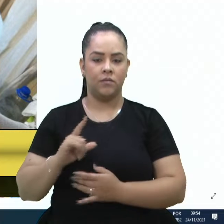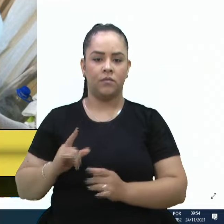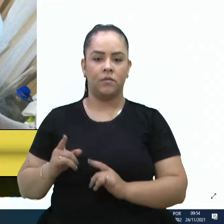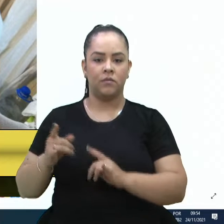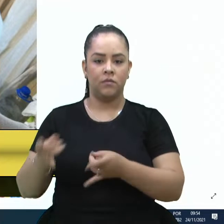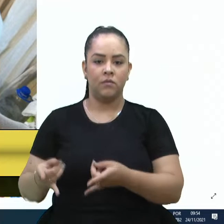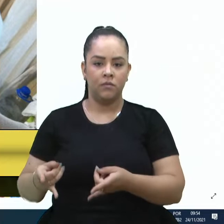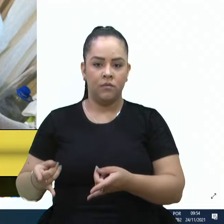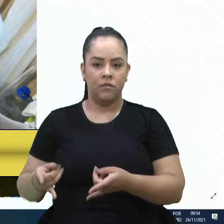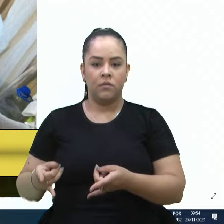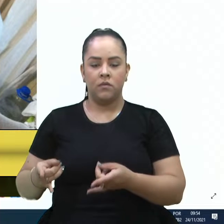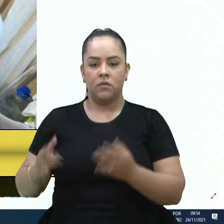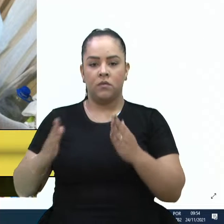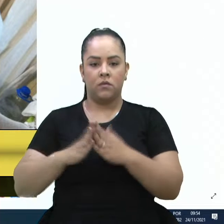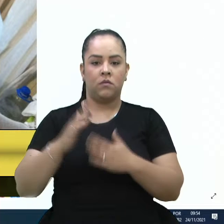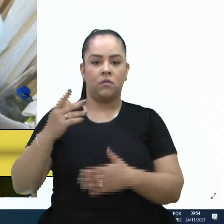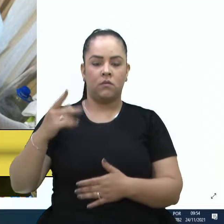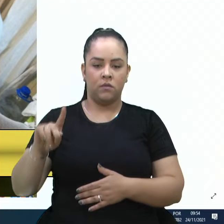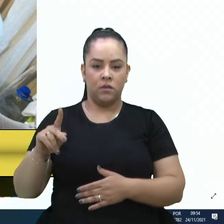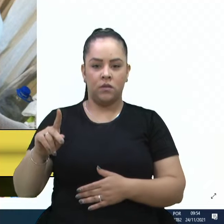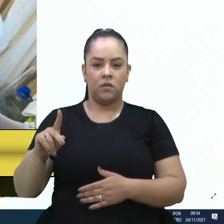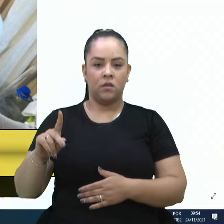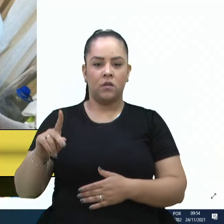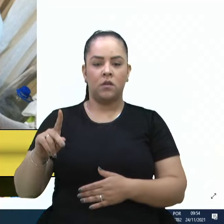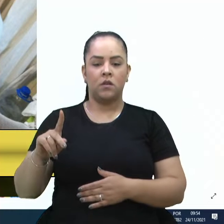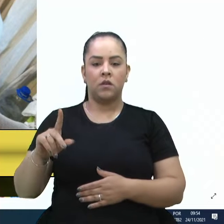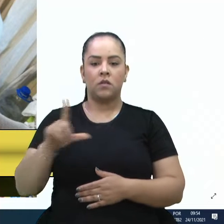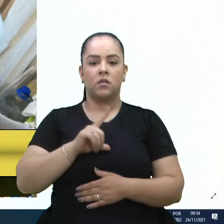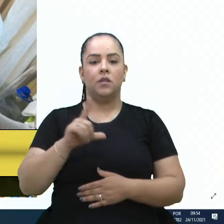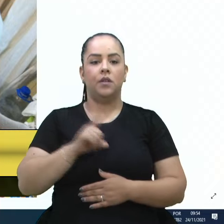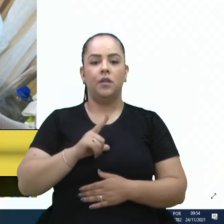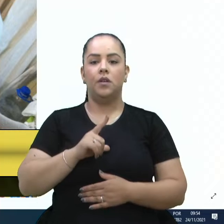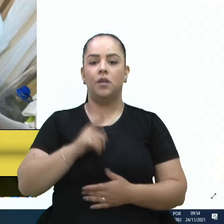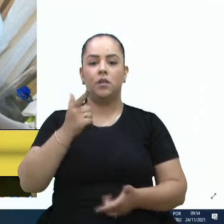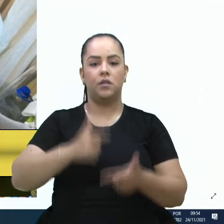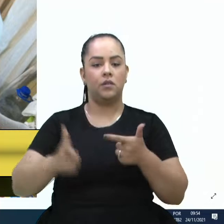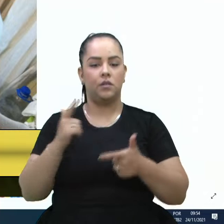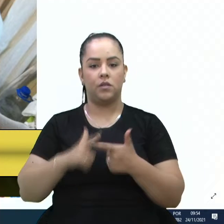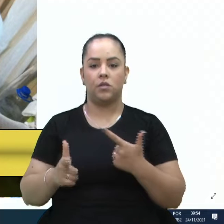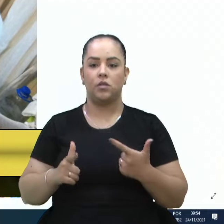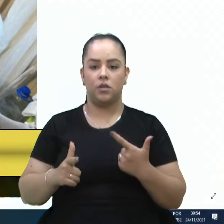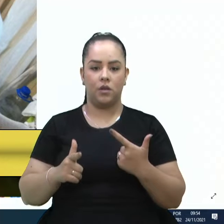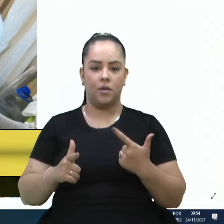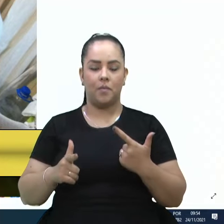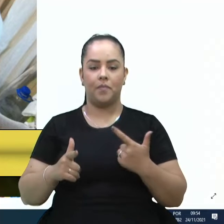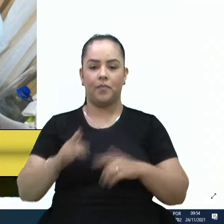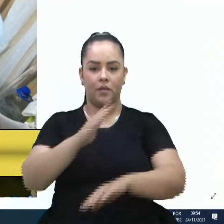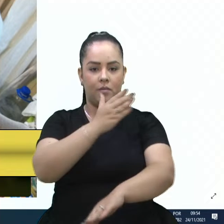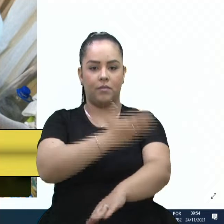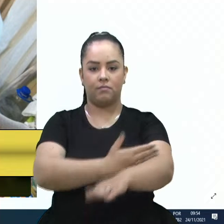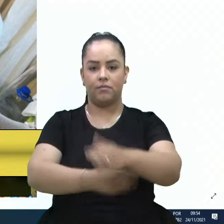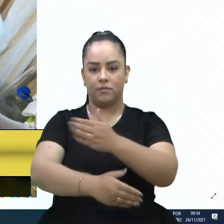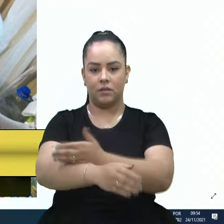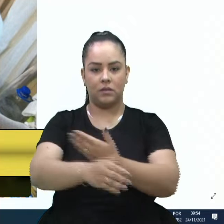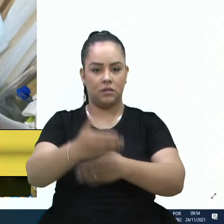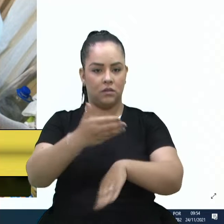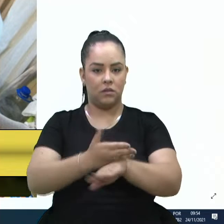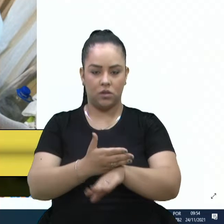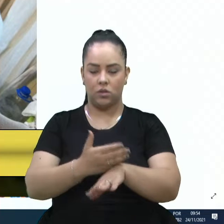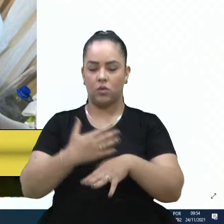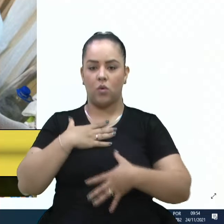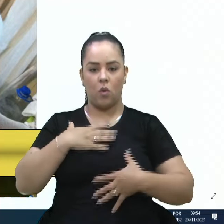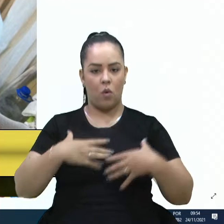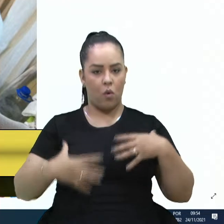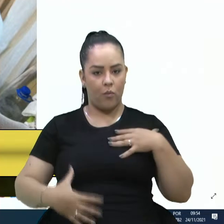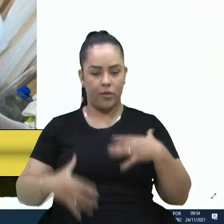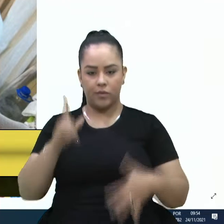residências, fraturas de pernas, membros do corpo, e que hoje estão aí passando por essa grande dificuldade.